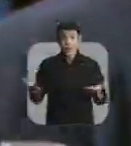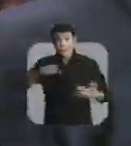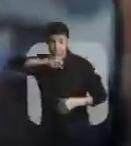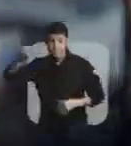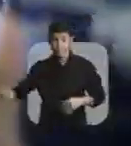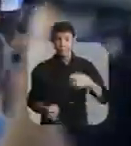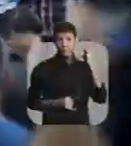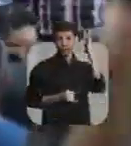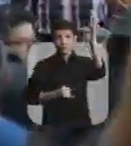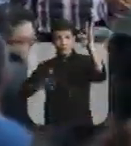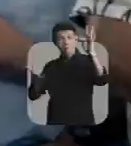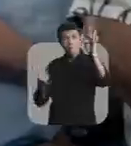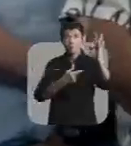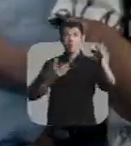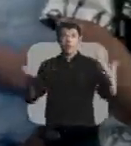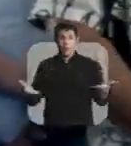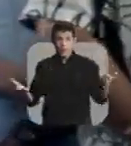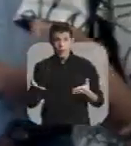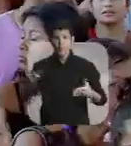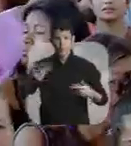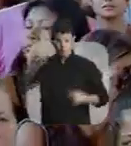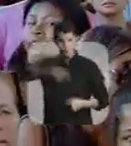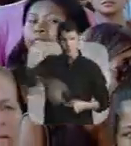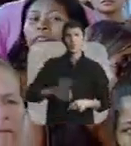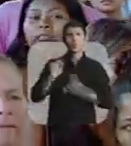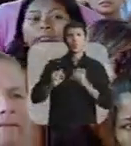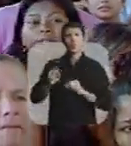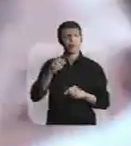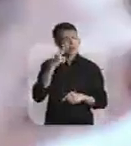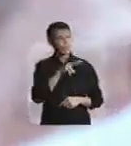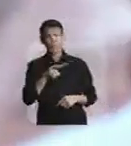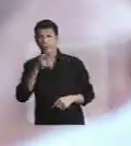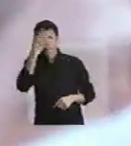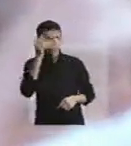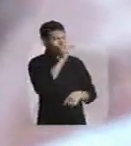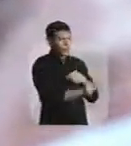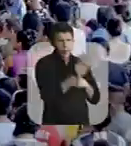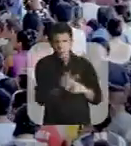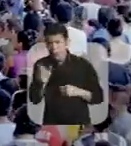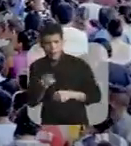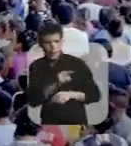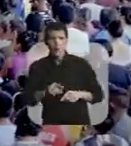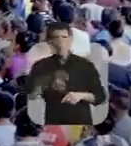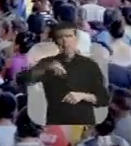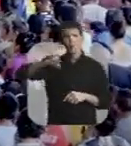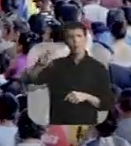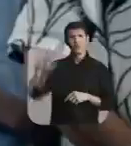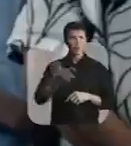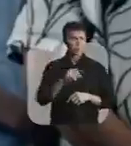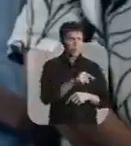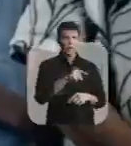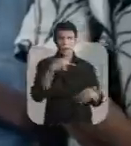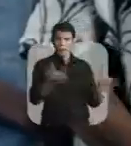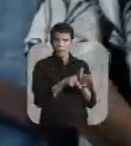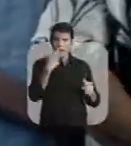Hoje aqui, milhares de pessoas representam não só Manaus,